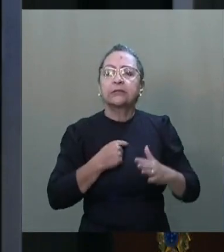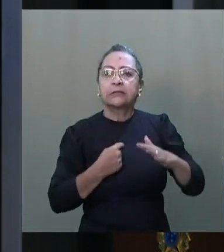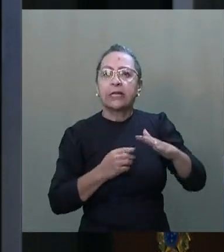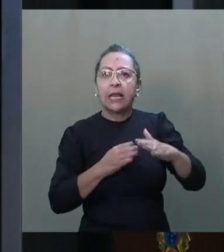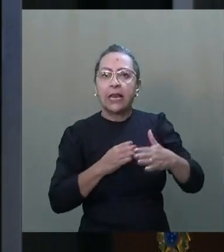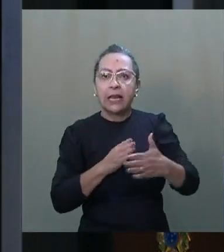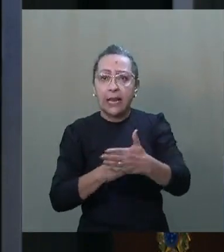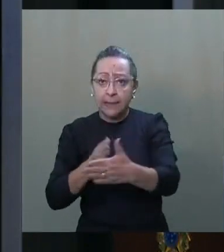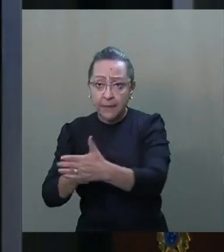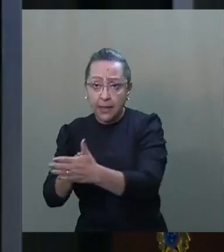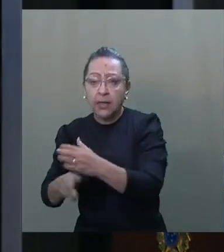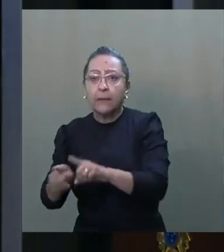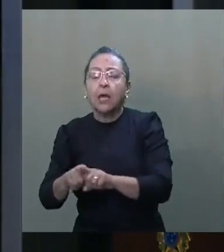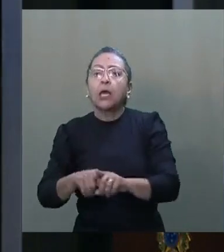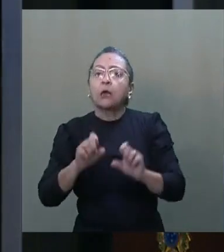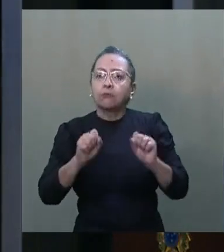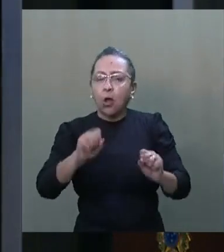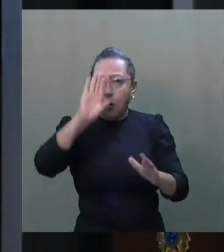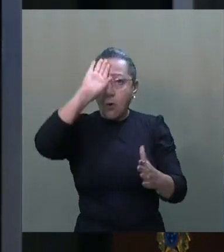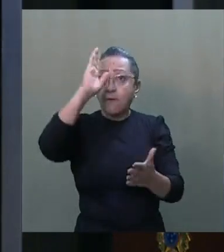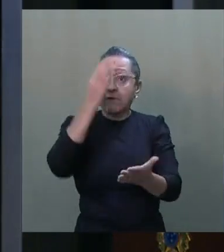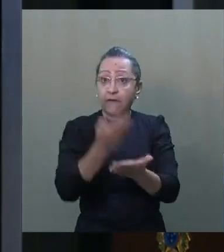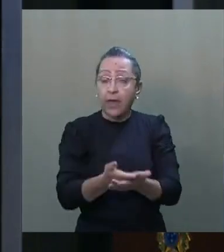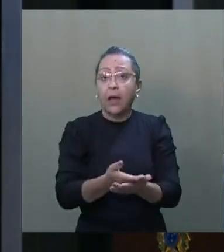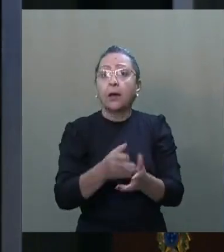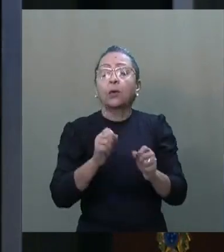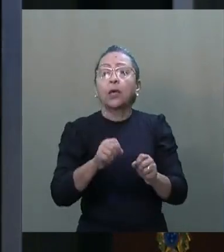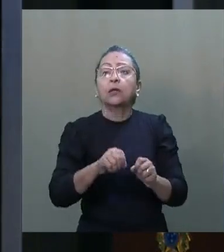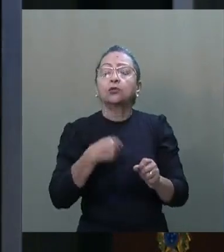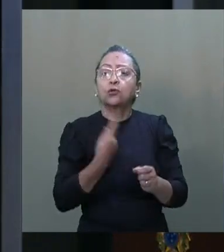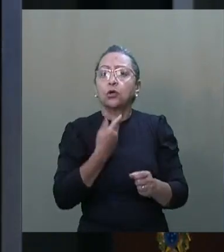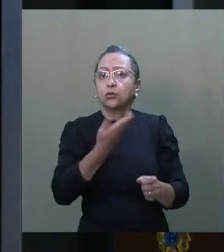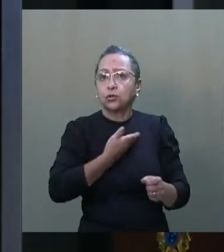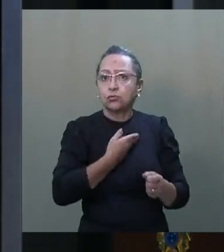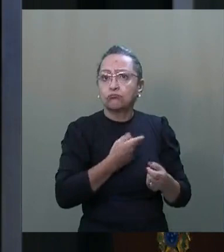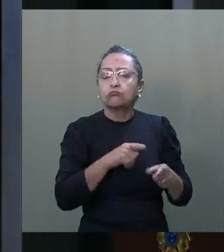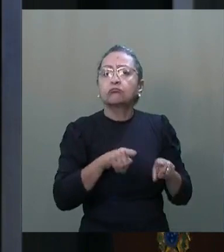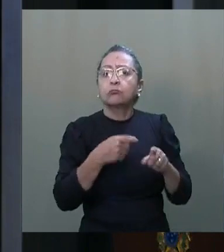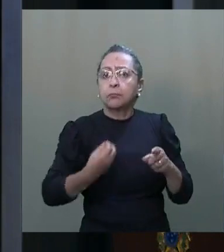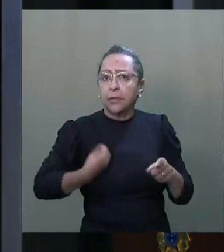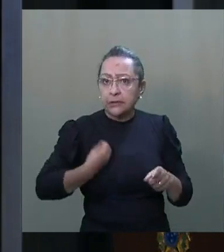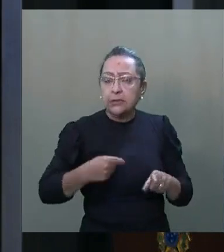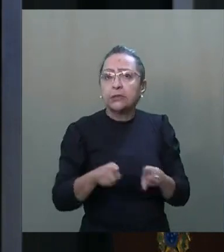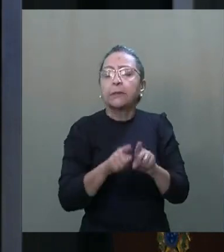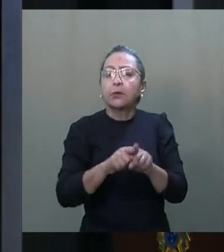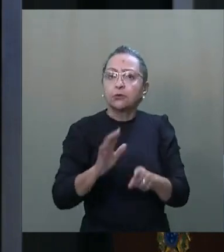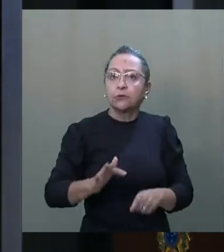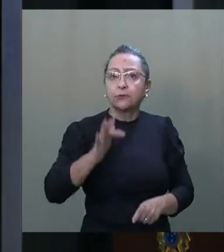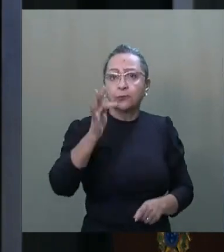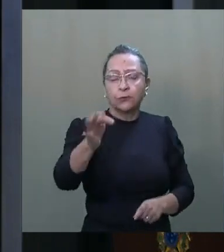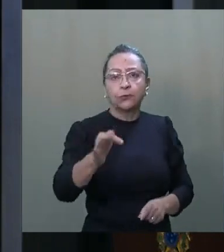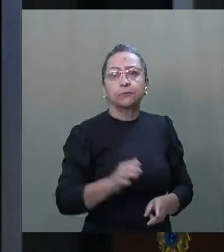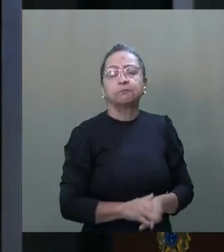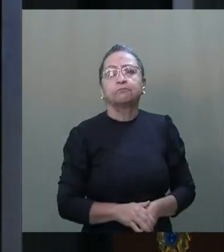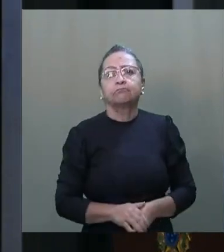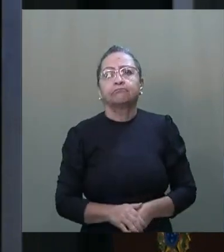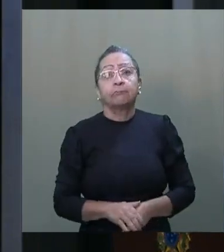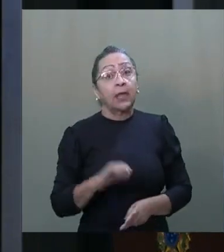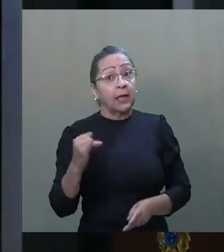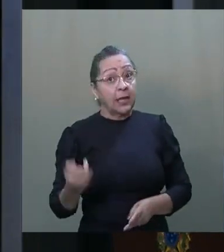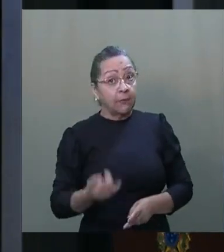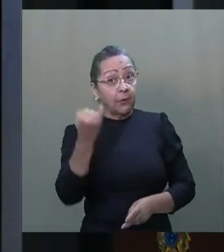e confiar no espírito público de nossos pares, presentes e futuros. Ressalto,